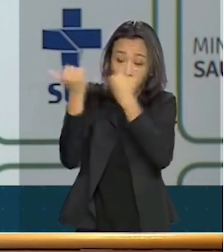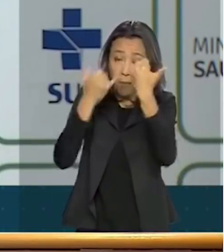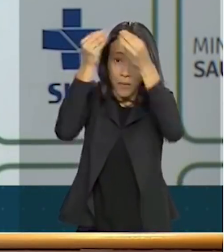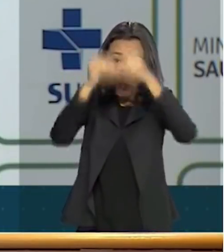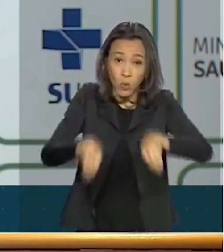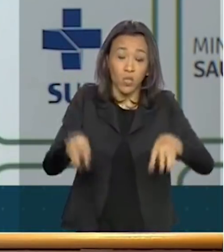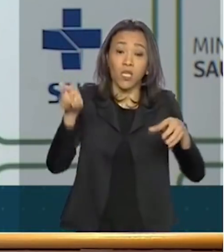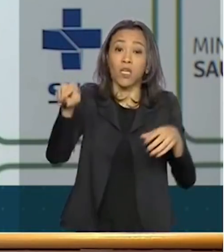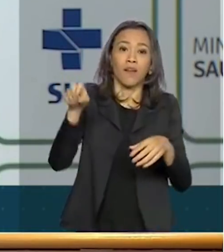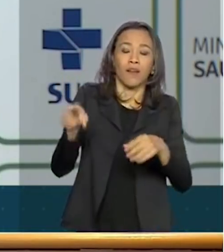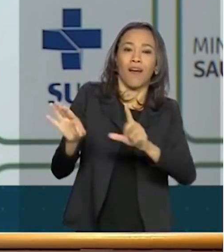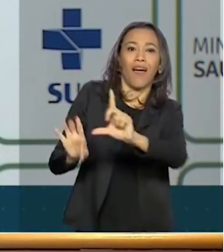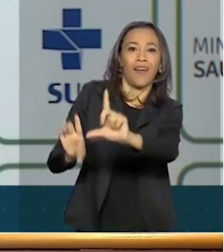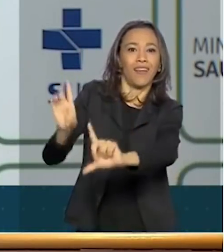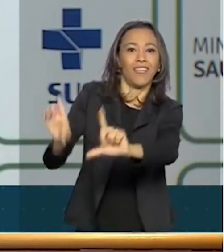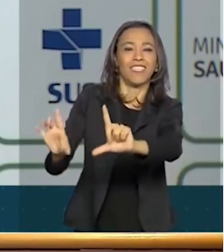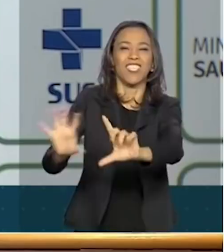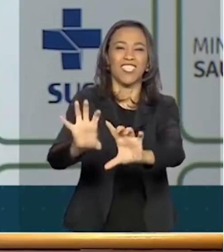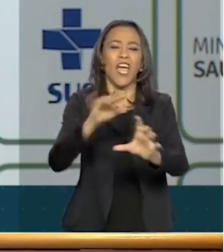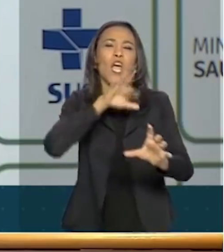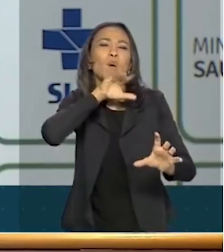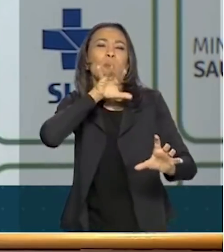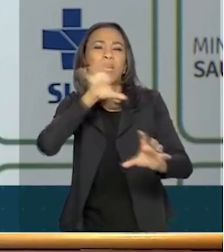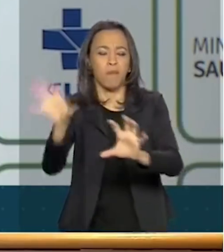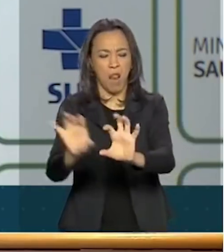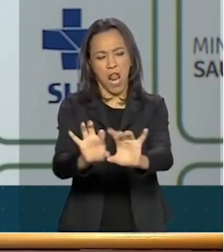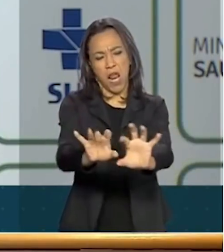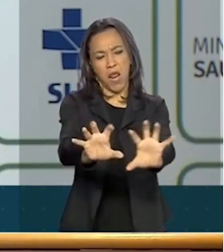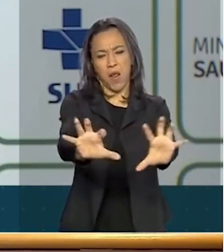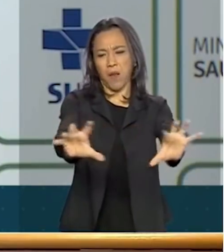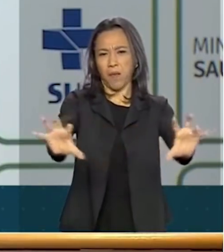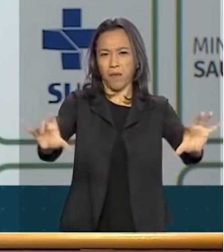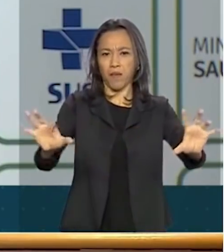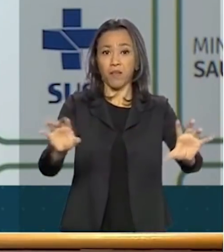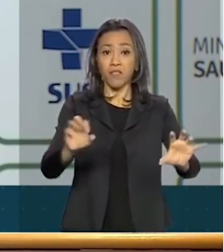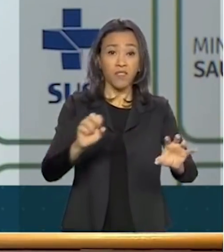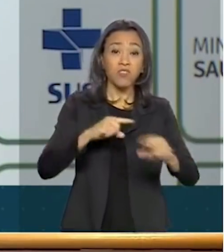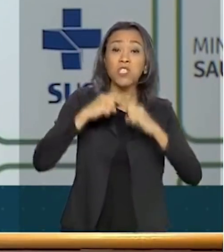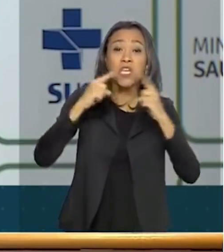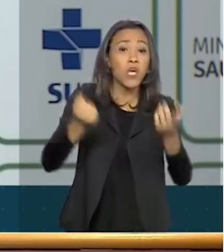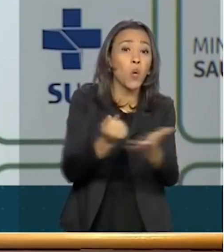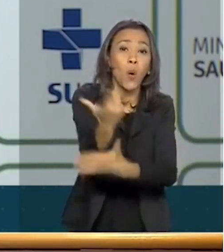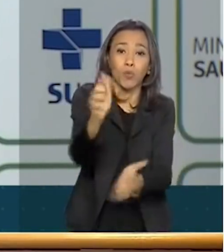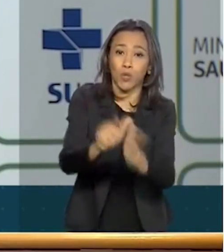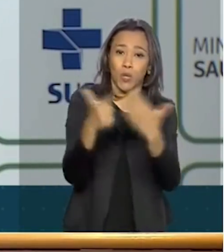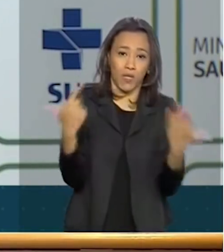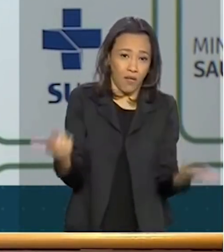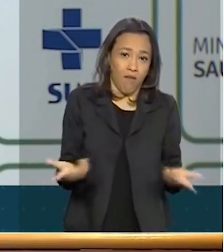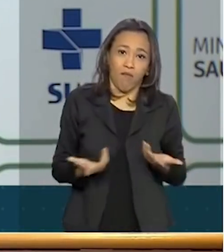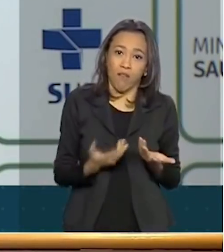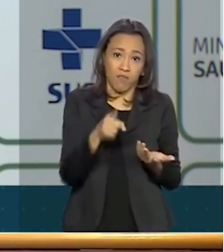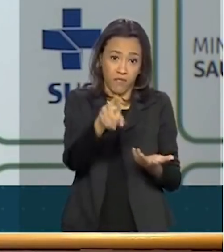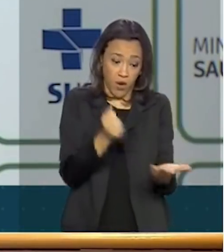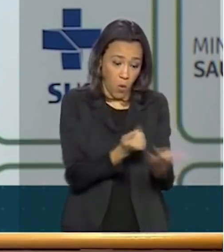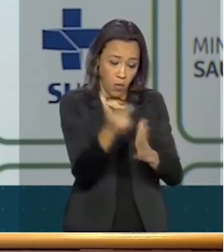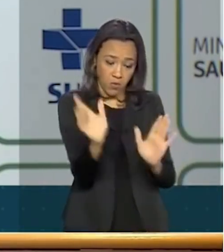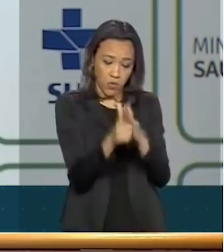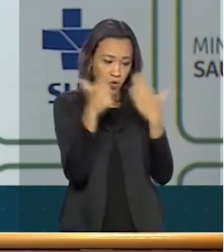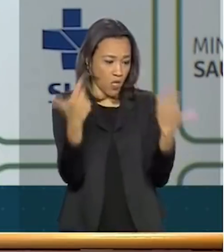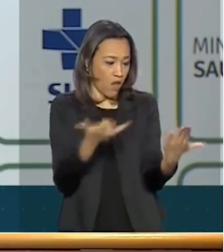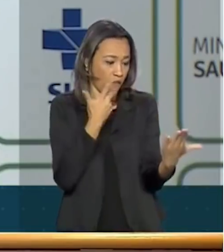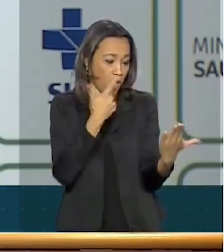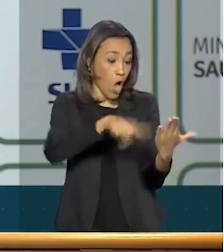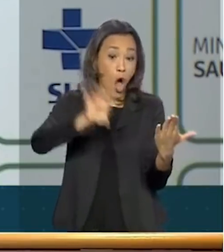vendem se a matéria for ruim. Senão ninguém compra o jornal. Nunca você vai ser um jornal falando assim,